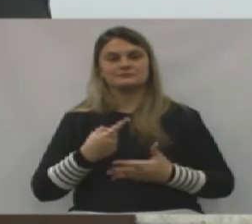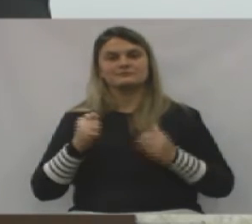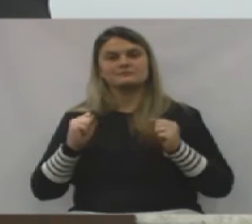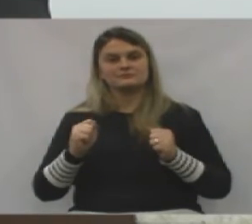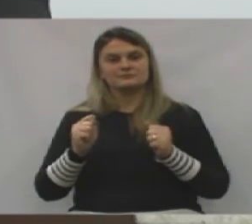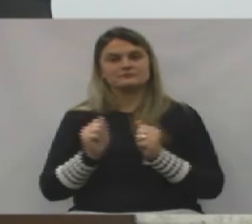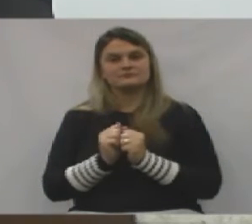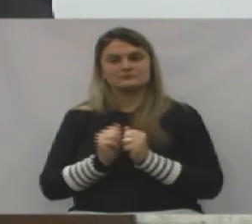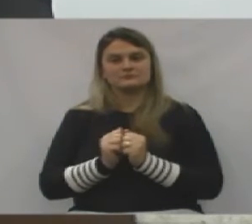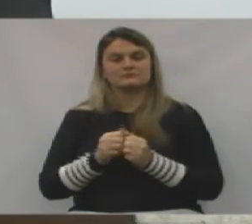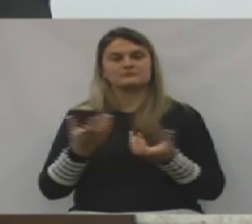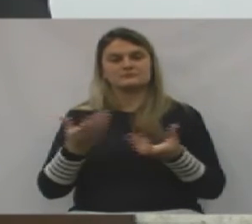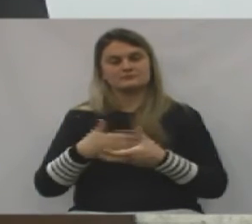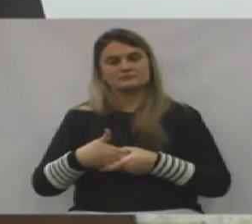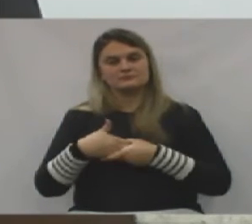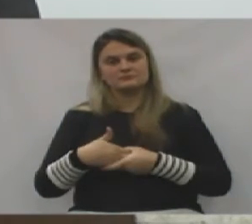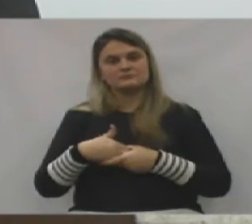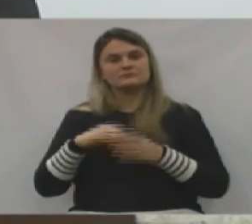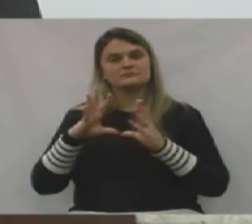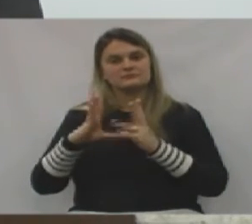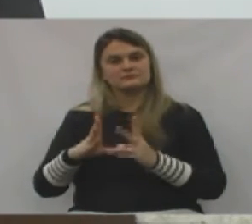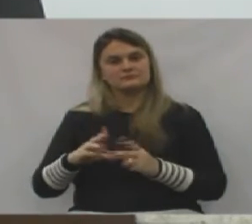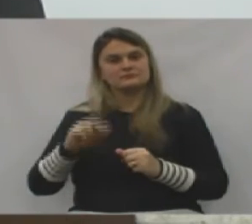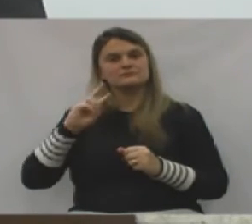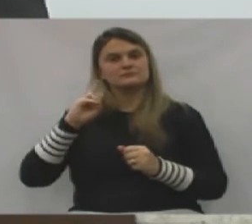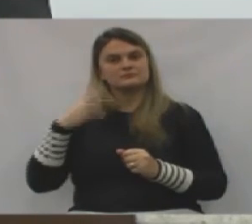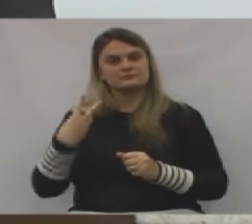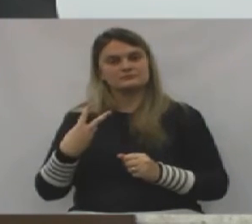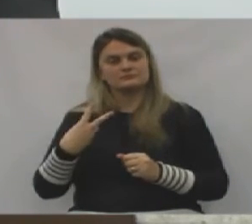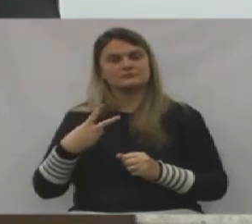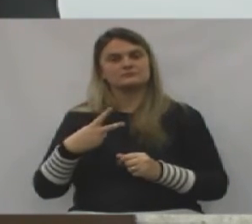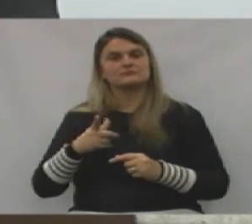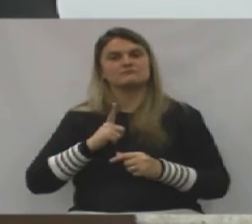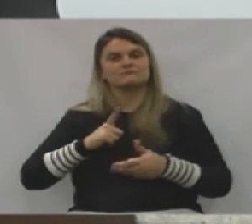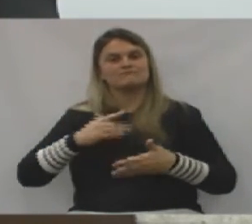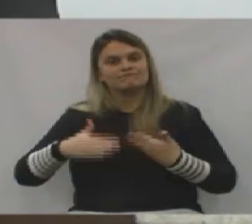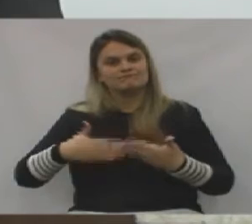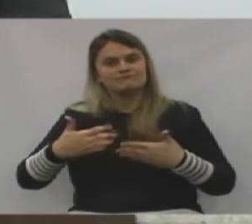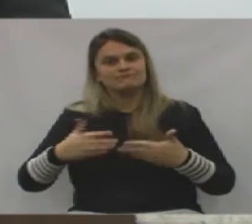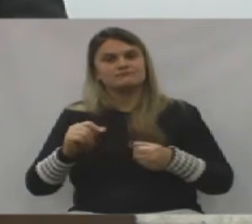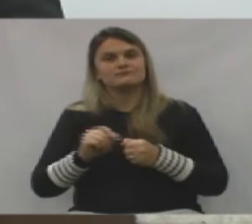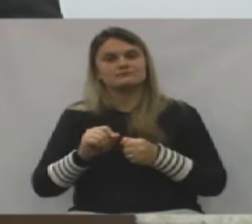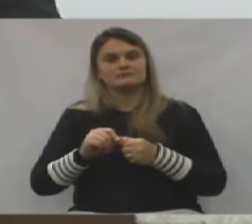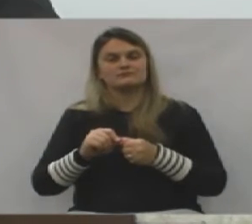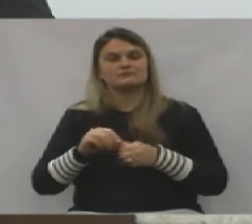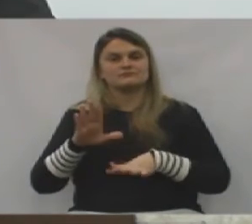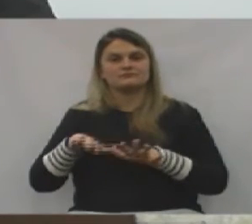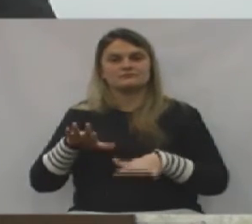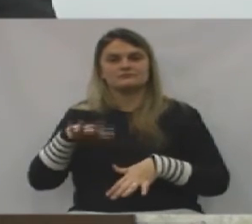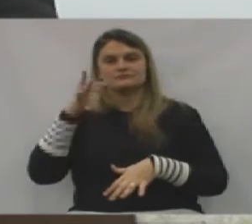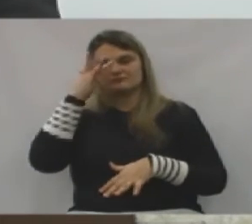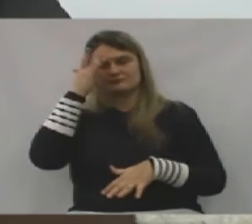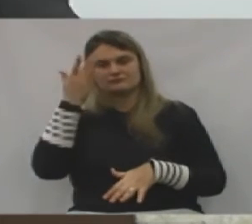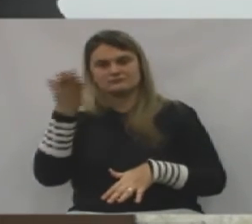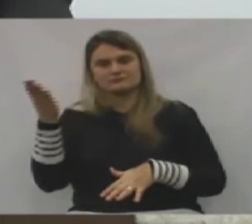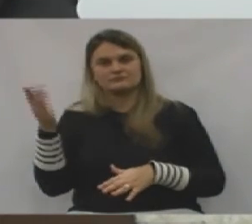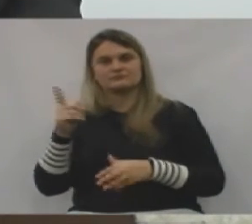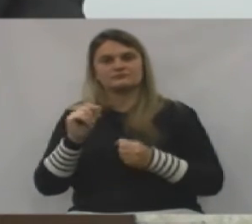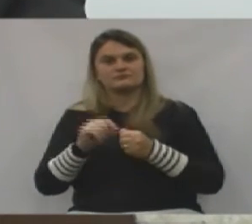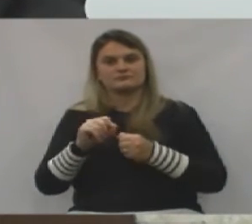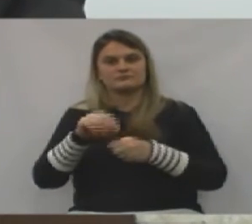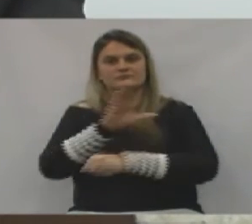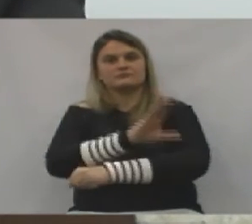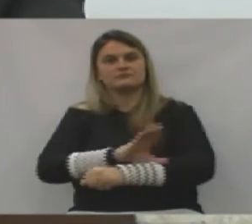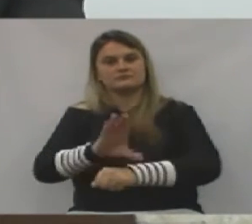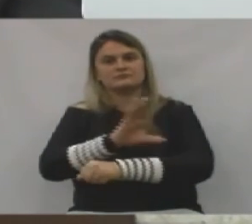fazer parte disso. E eu quero dar os parabéns a todos os vereadores por esse empenho que têm feito. Muitos de vocês, eu sei que têm ido fazer curso,